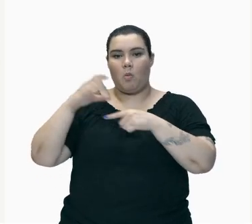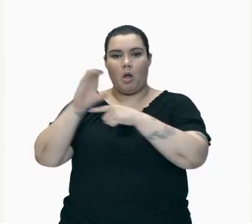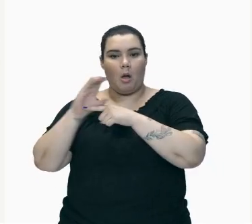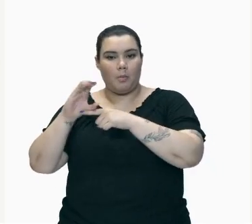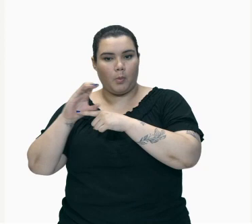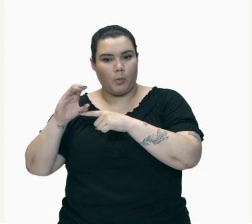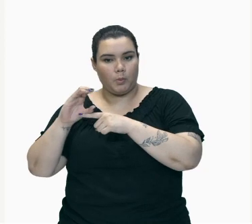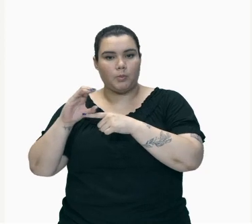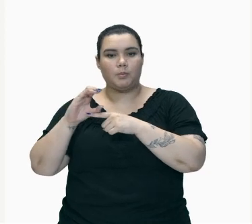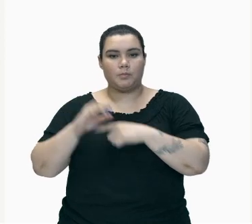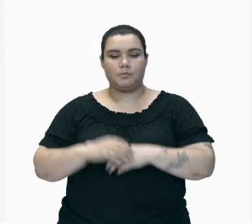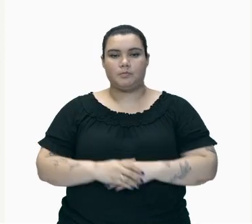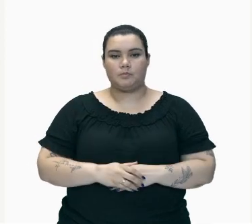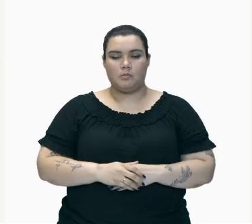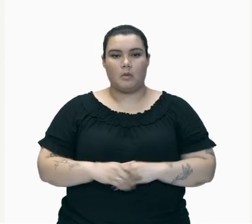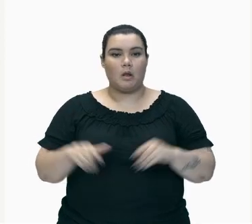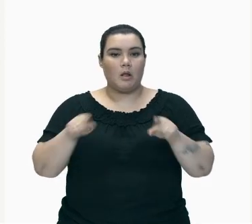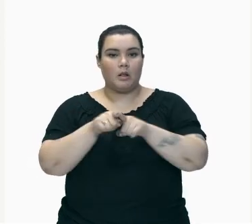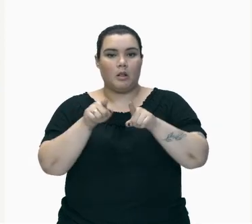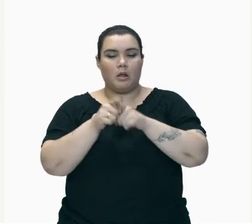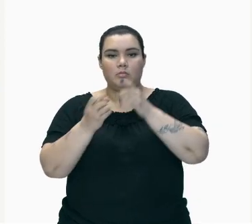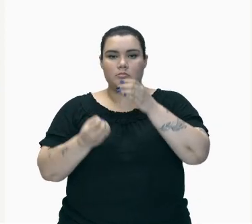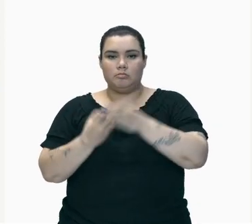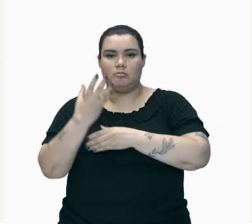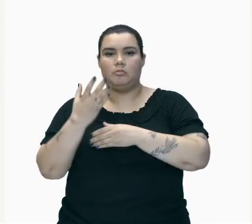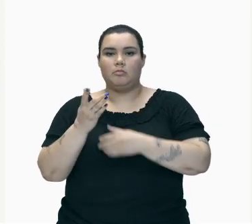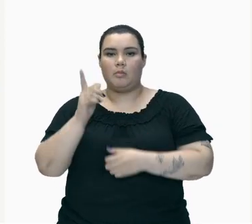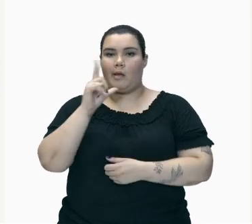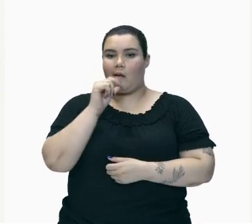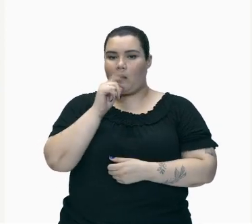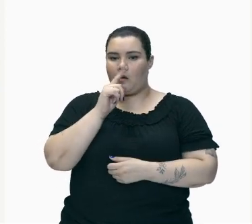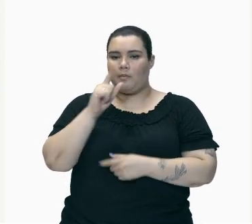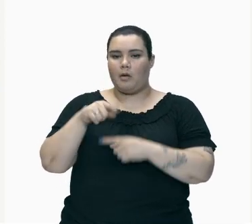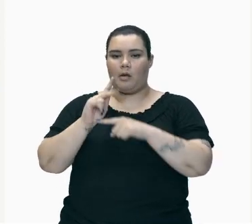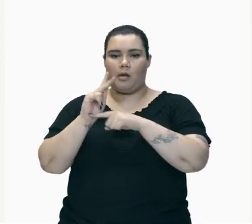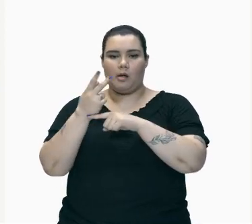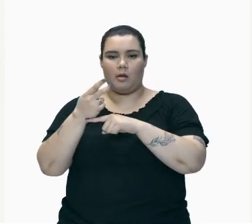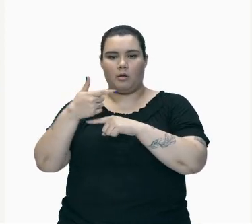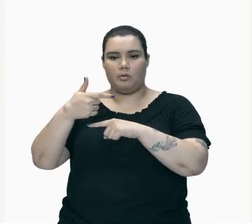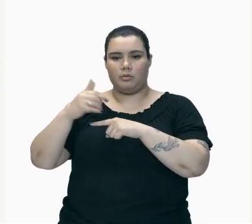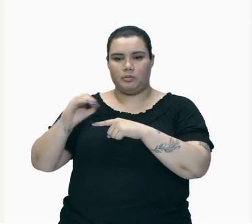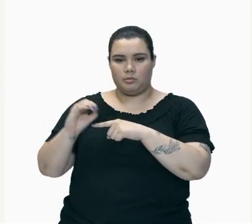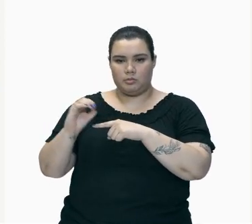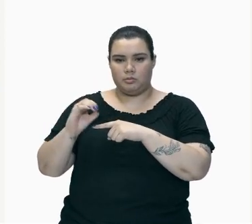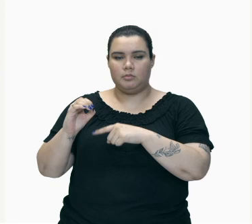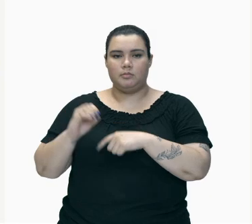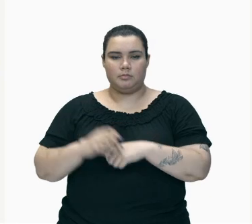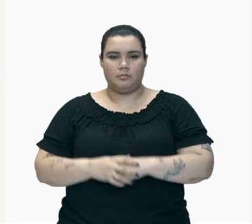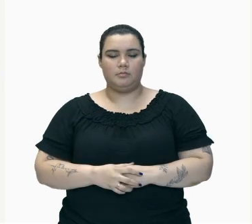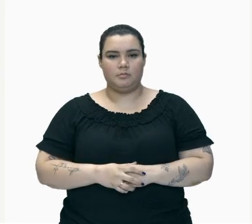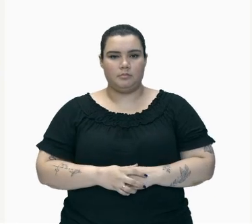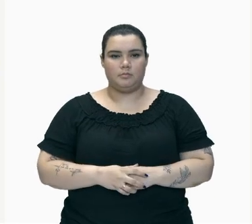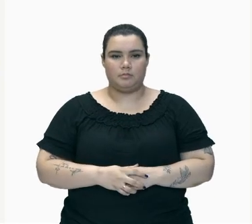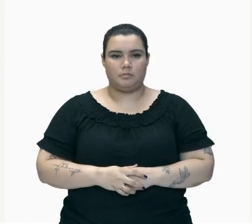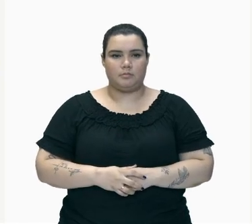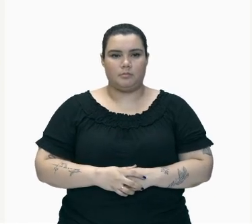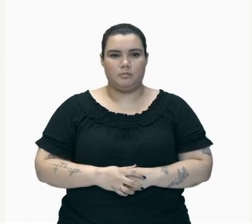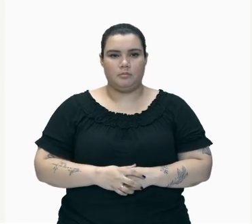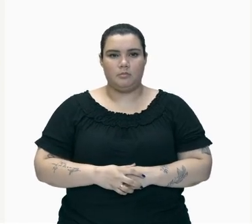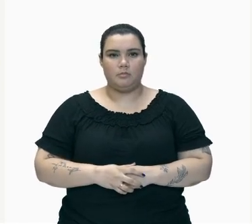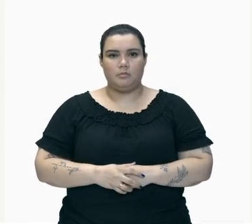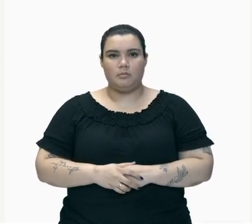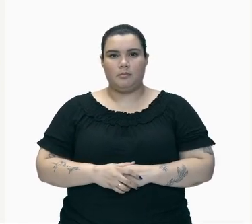E também Produz a Água Porque antes Nós temos O hidrogênio Tá